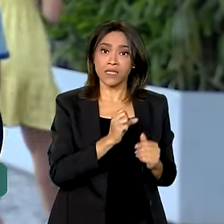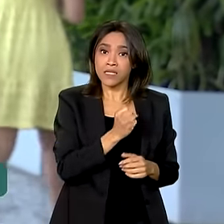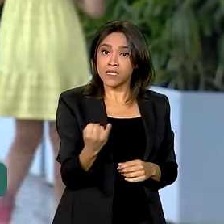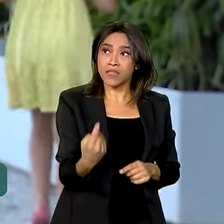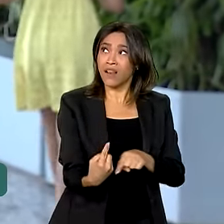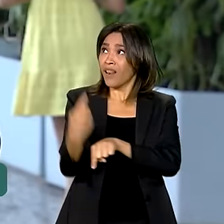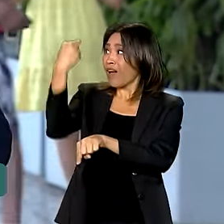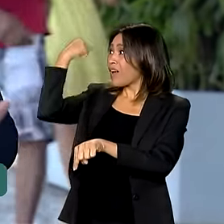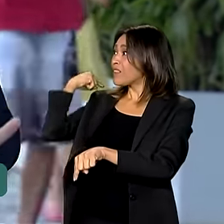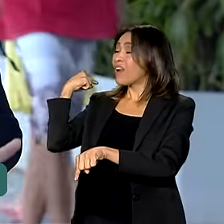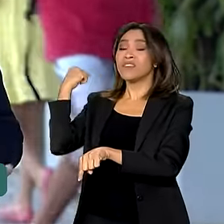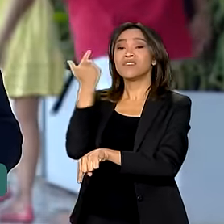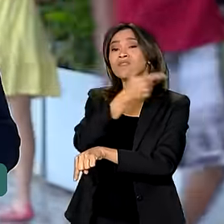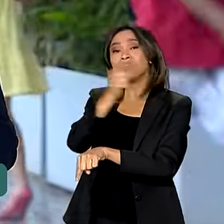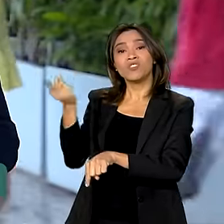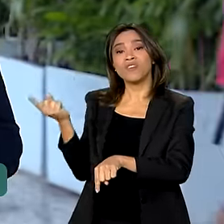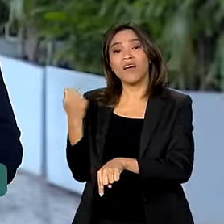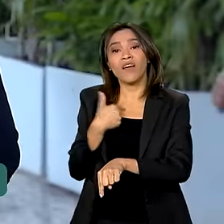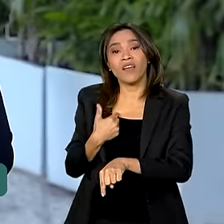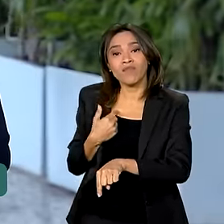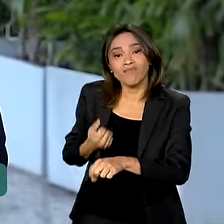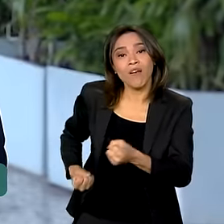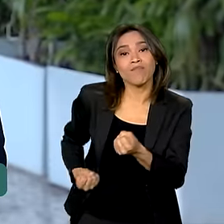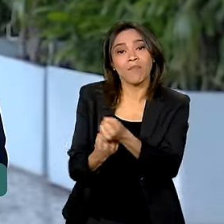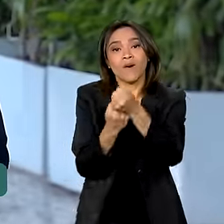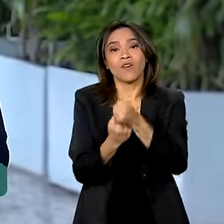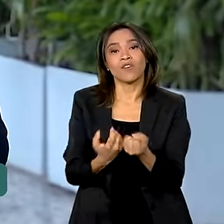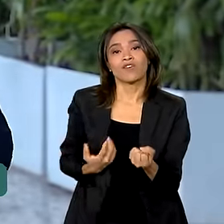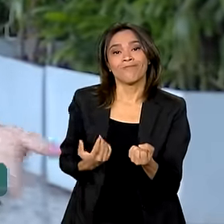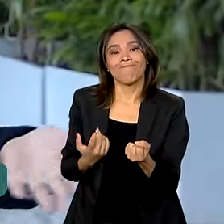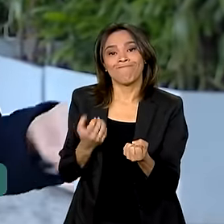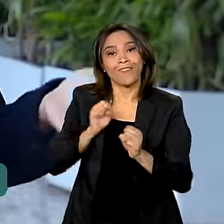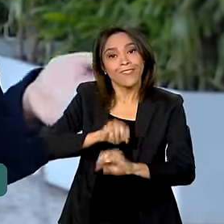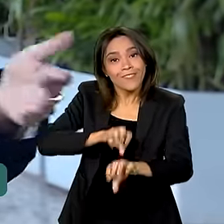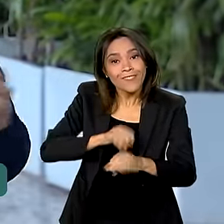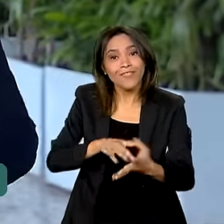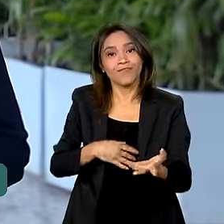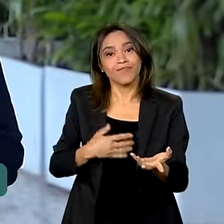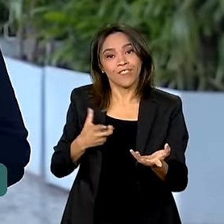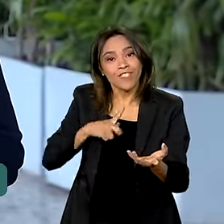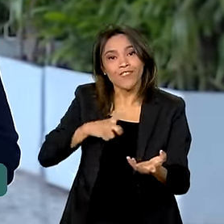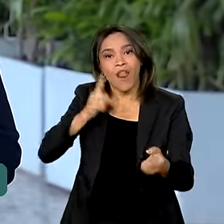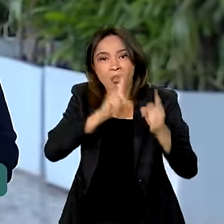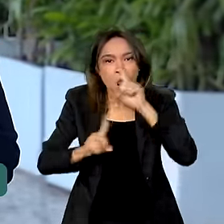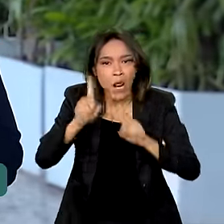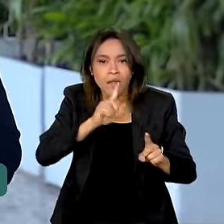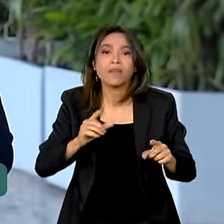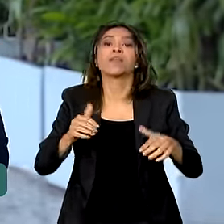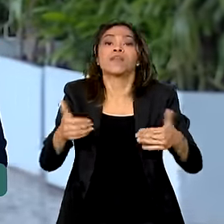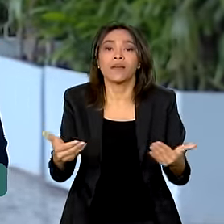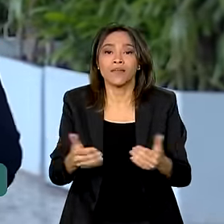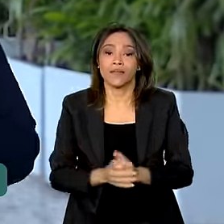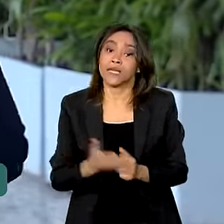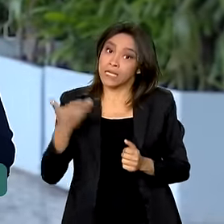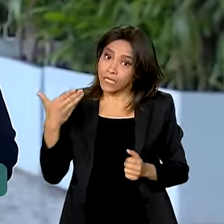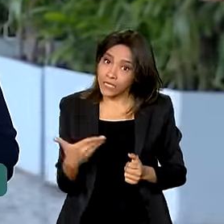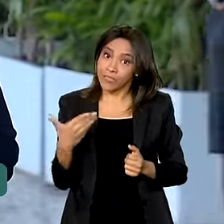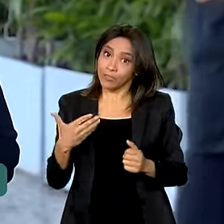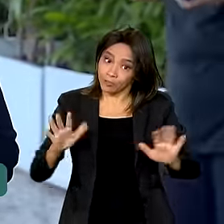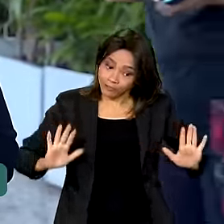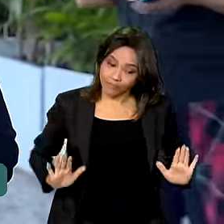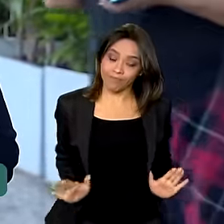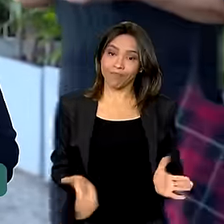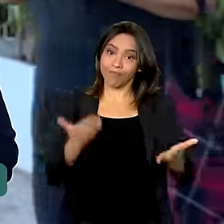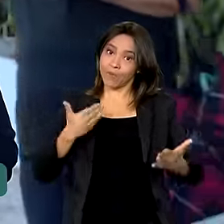lá atrás não tiver investimentos em educação? Essa é a pergunta que não quer calar e que move as ações